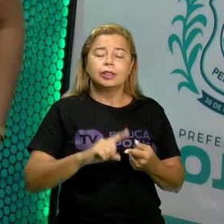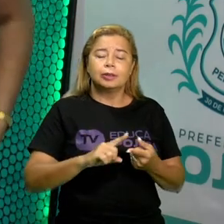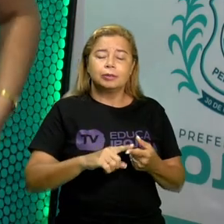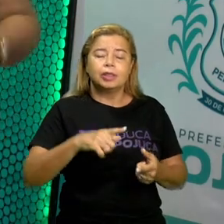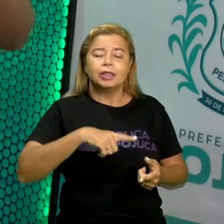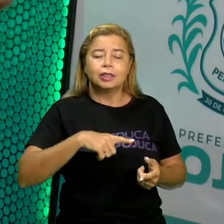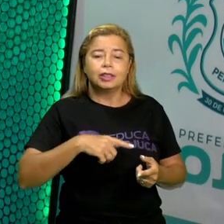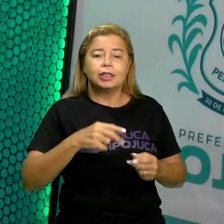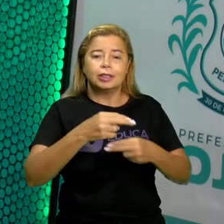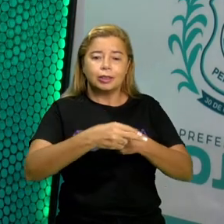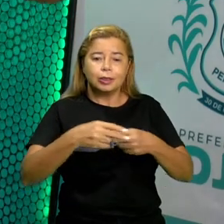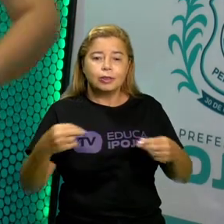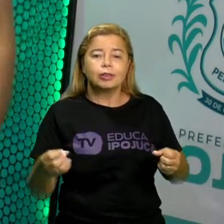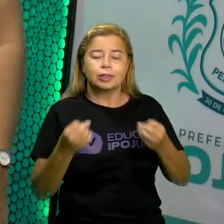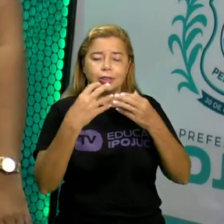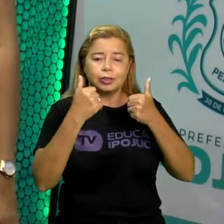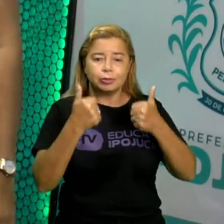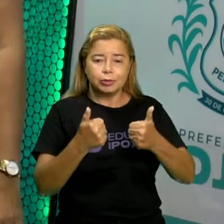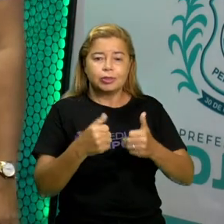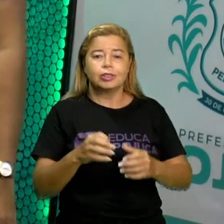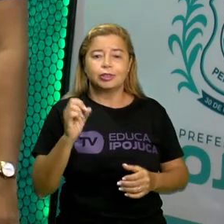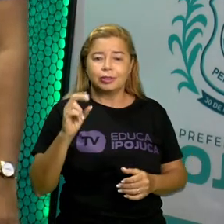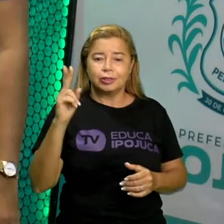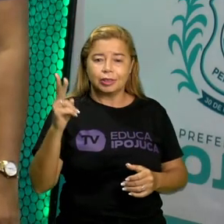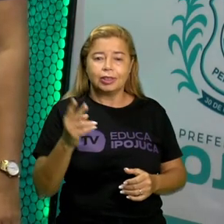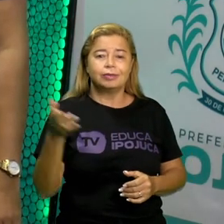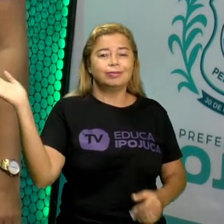Tá? Um beijo grande e fique com Deus!